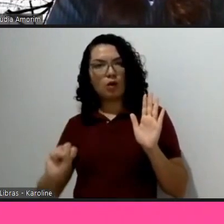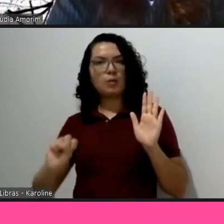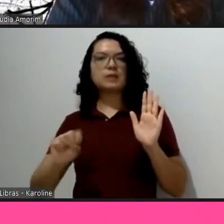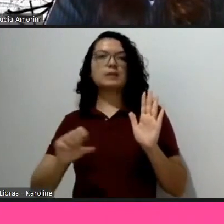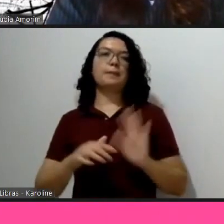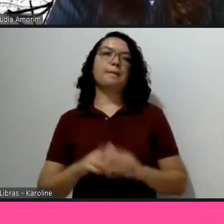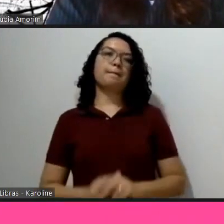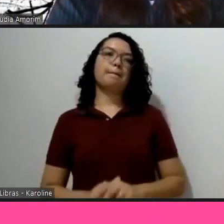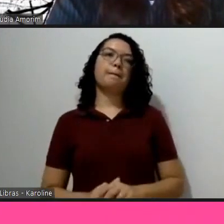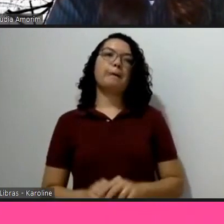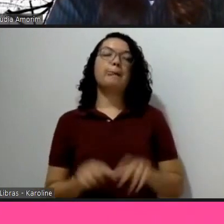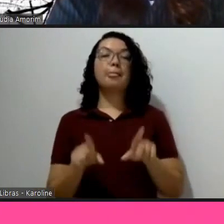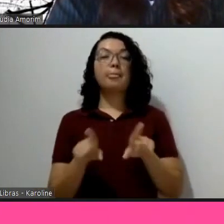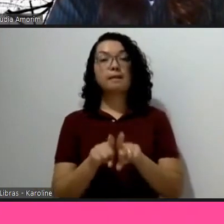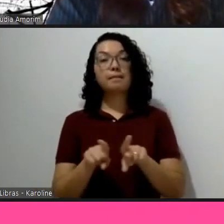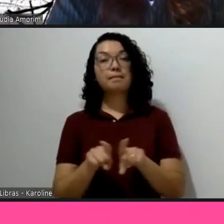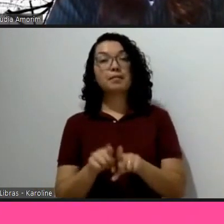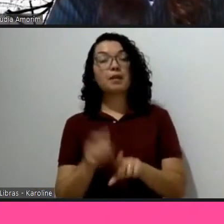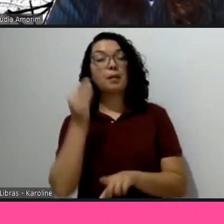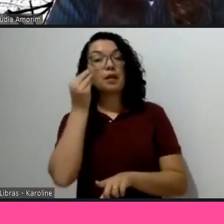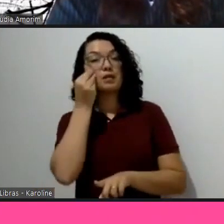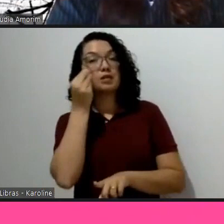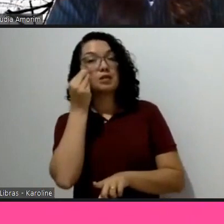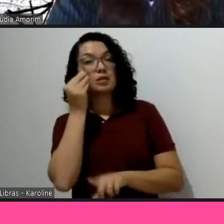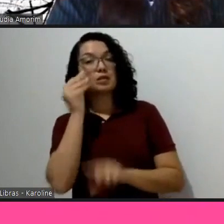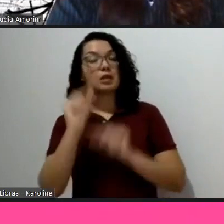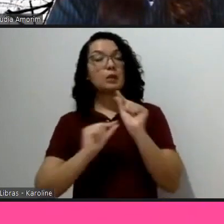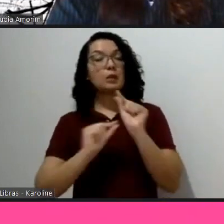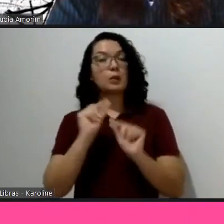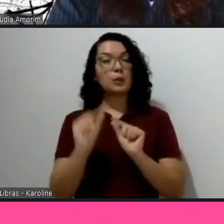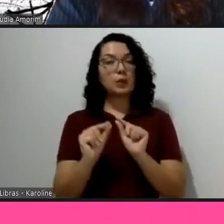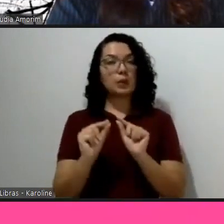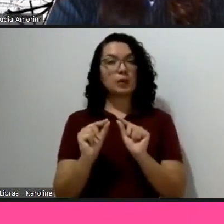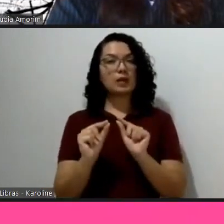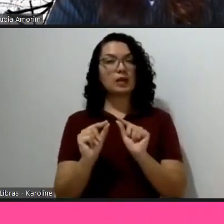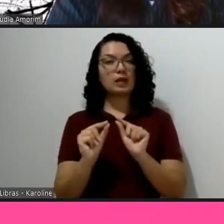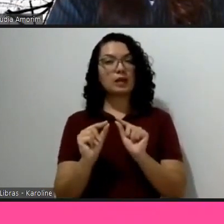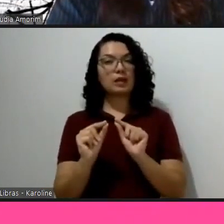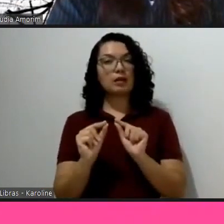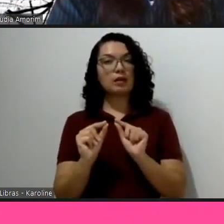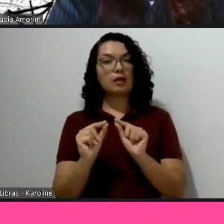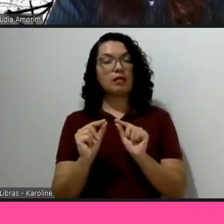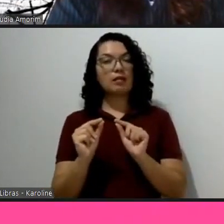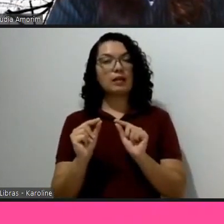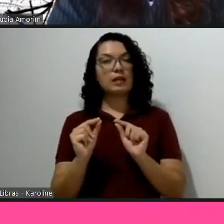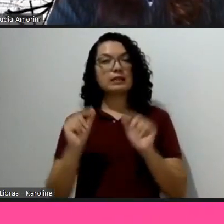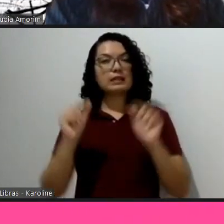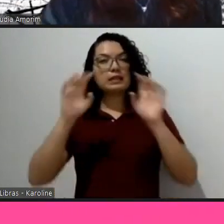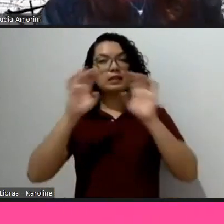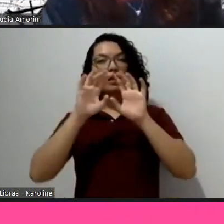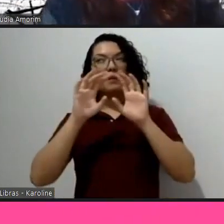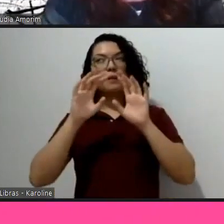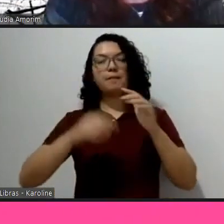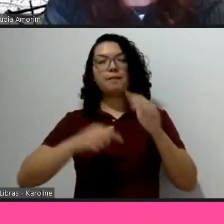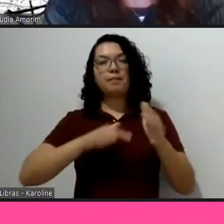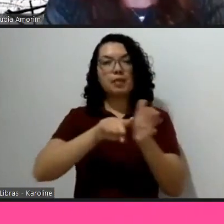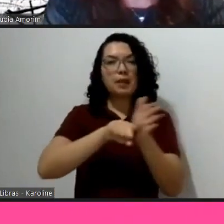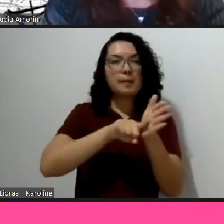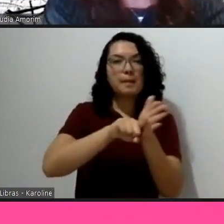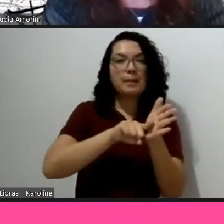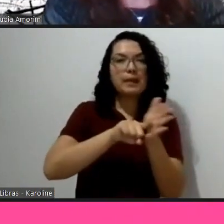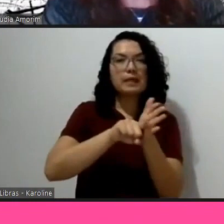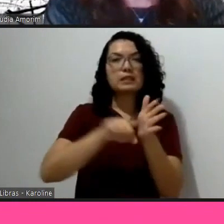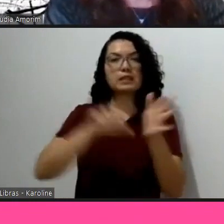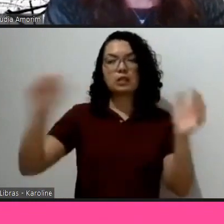é manter esse trânsito da pesquisa que acontece em pós-graduação e realmente infundindo isso nos cursos de